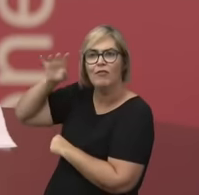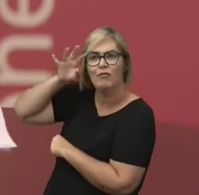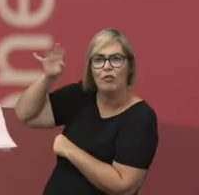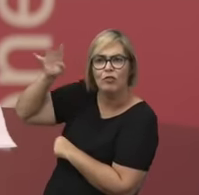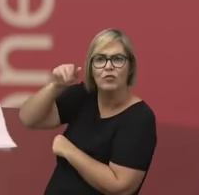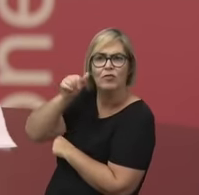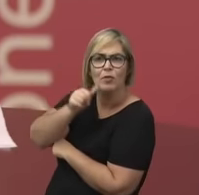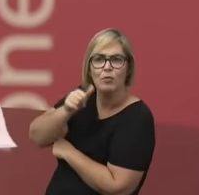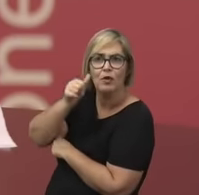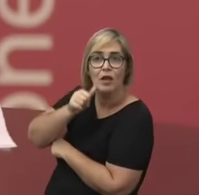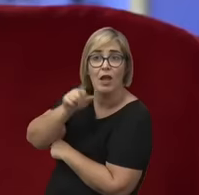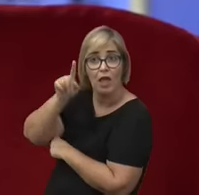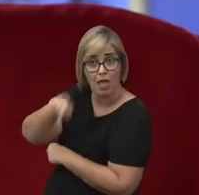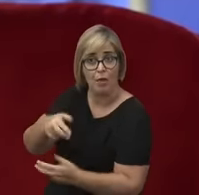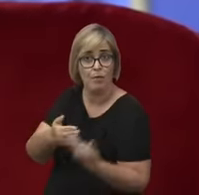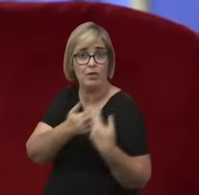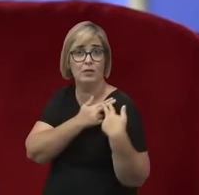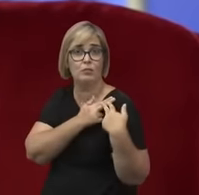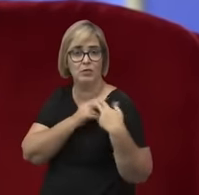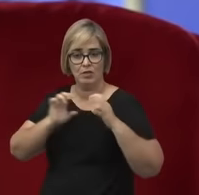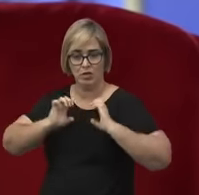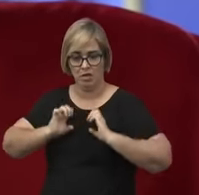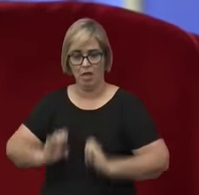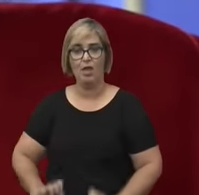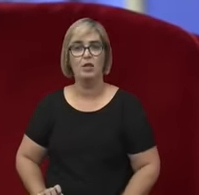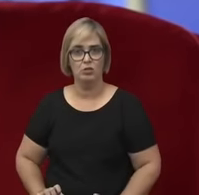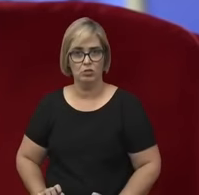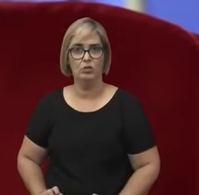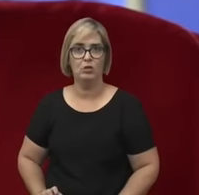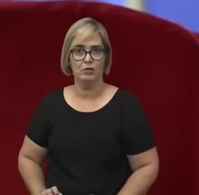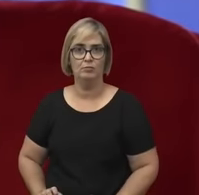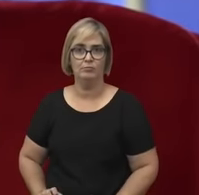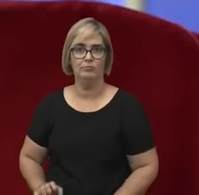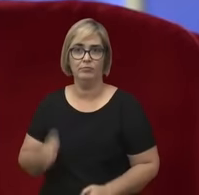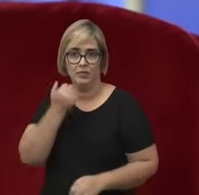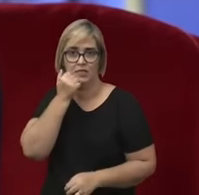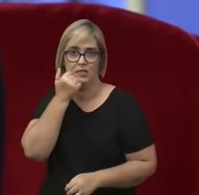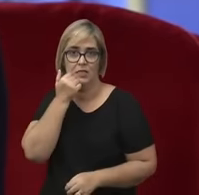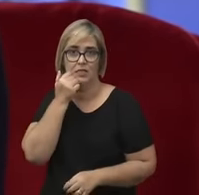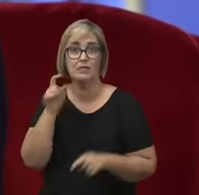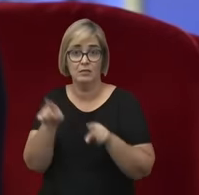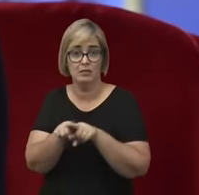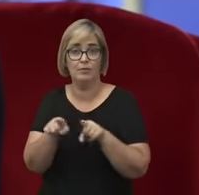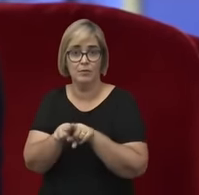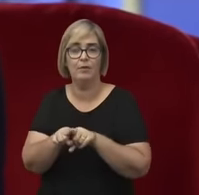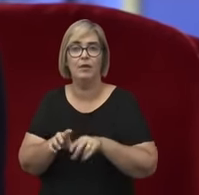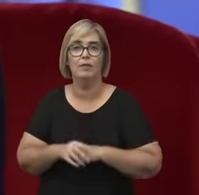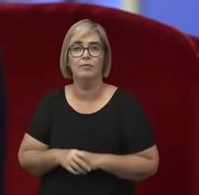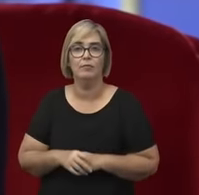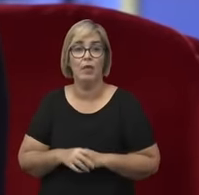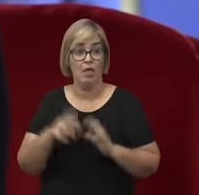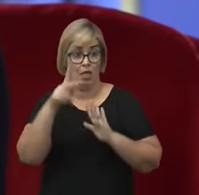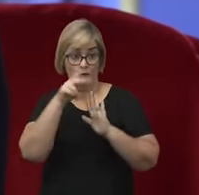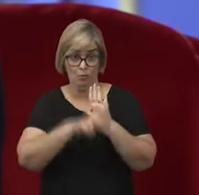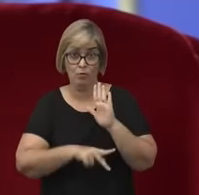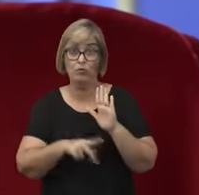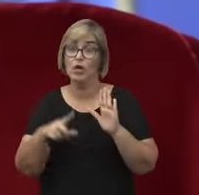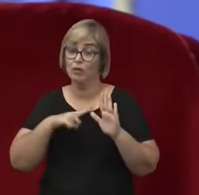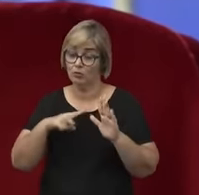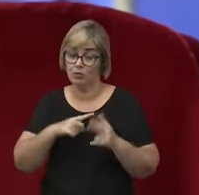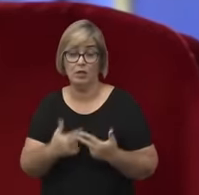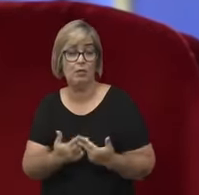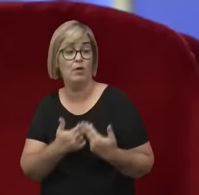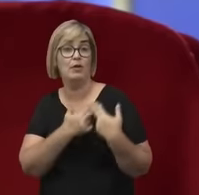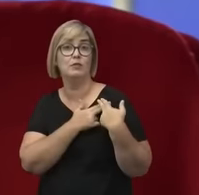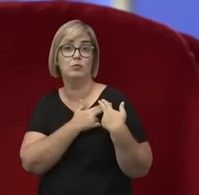responsabilidade ética e científica, é um projeto que envolve também uma responsabilidade